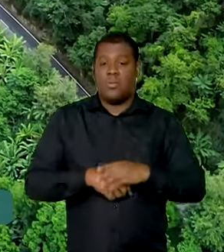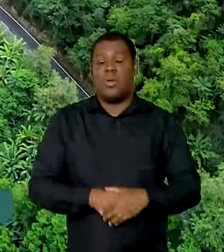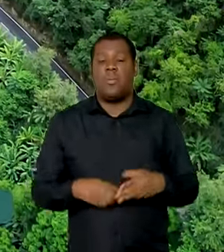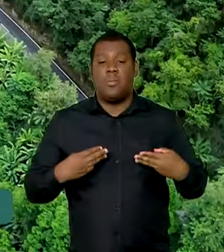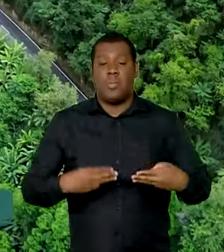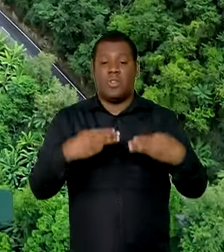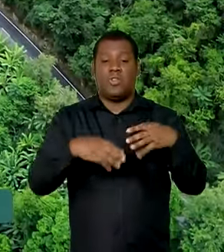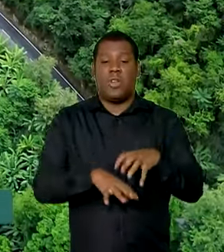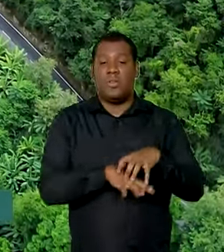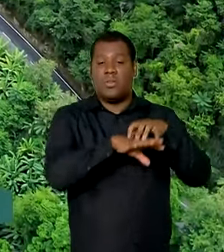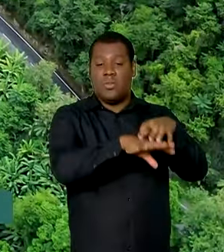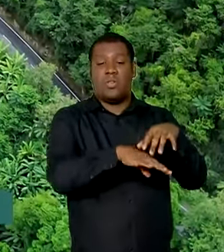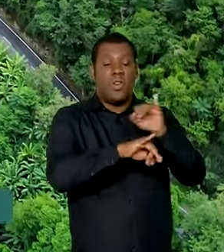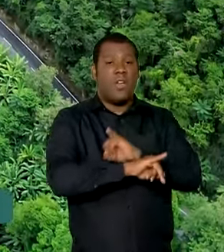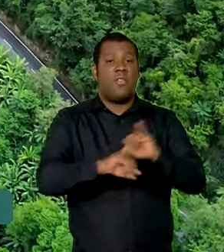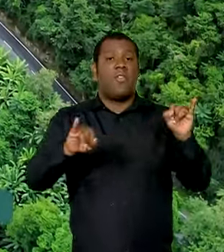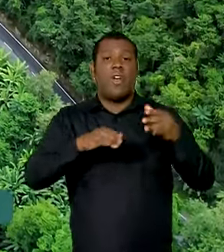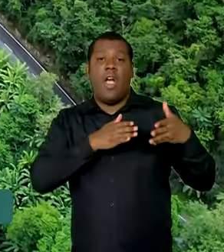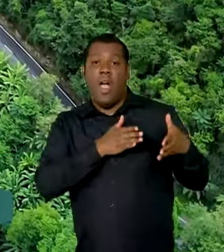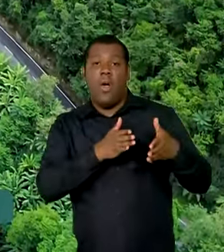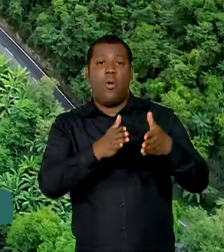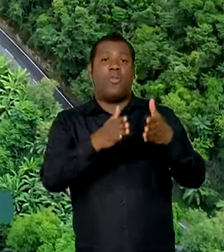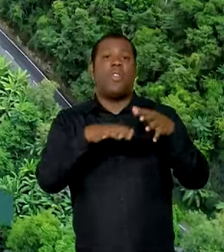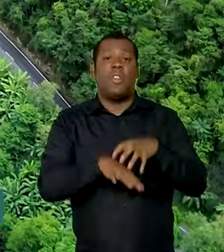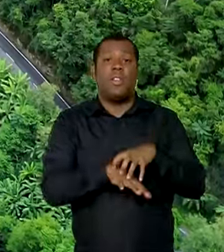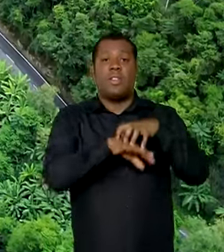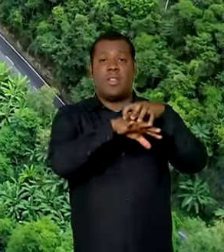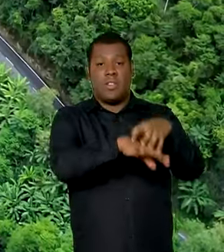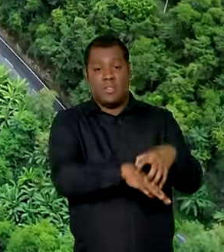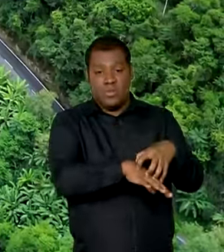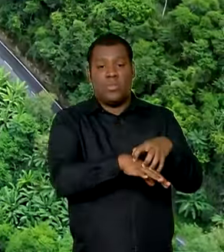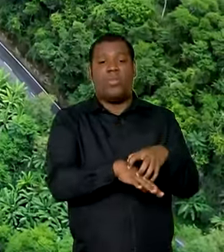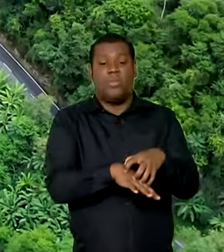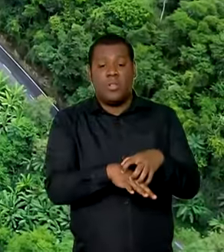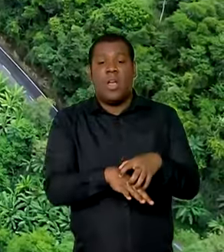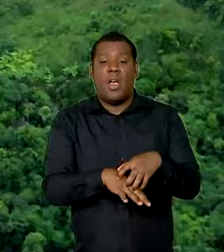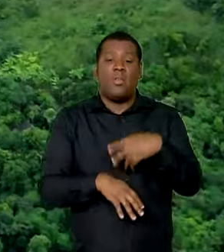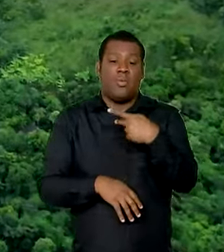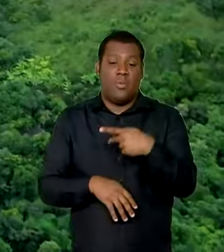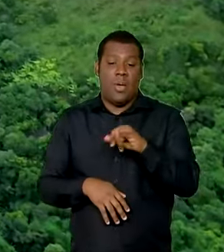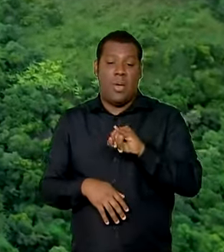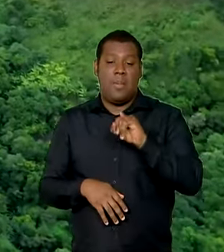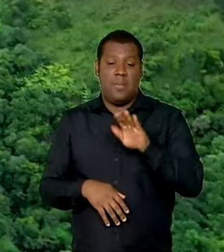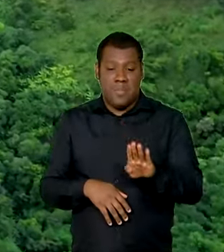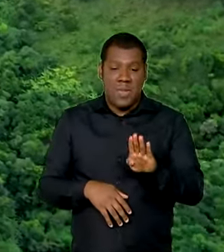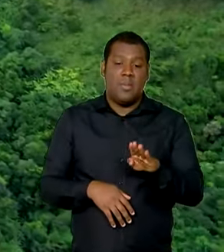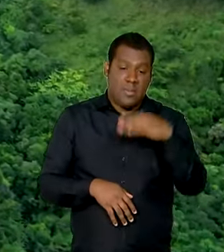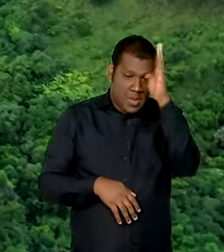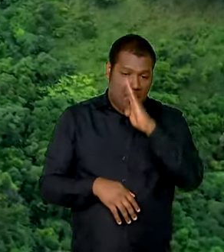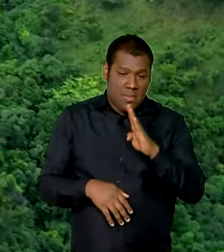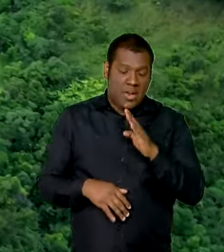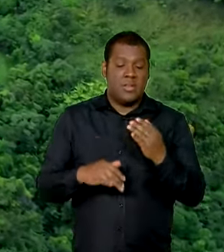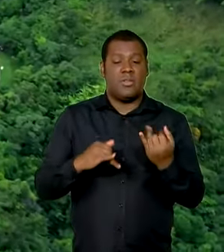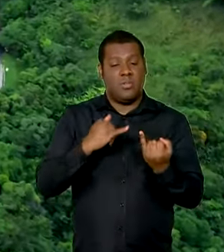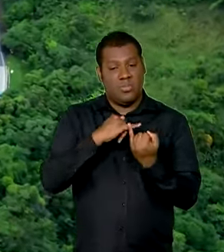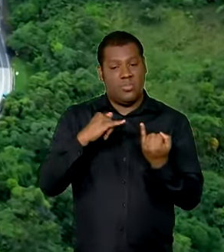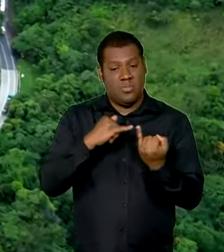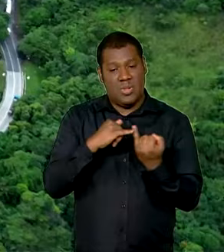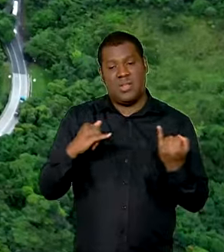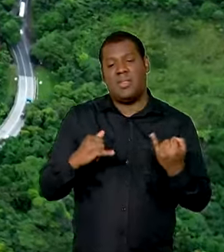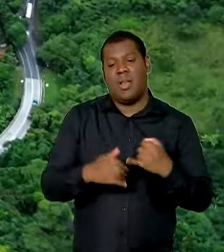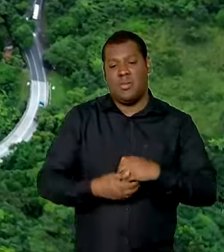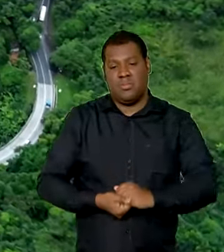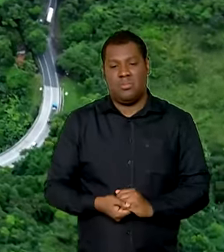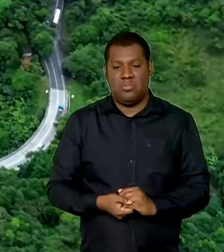responsável por transportar aproximadamente metade do Produto Interno Bruto Brasileiro ou seja a soma de